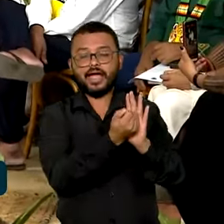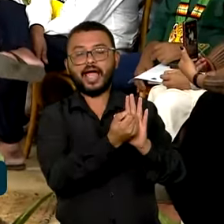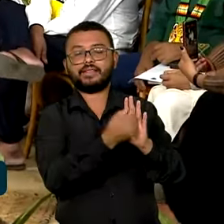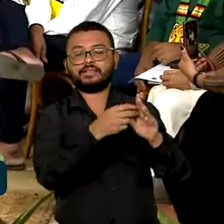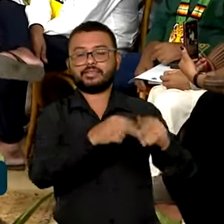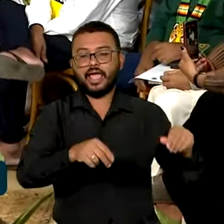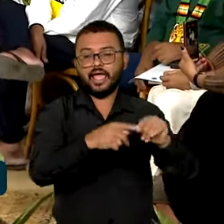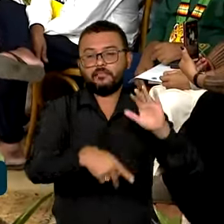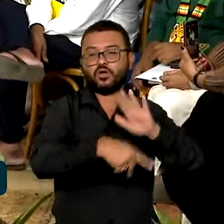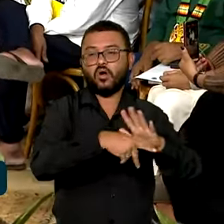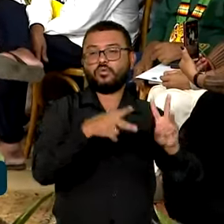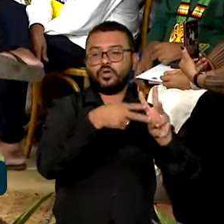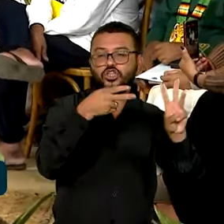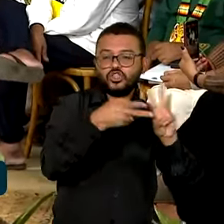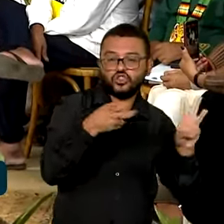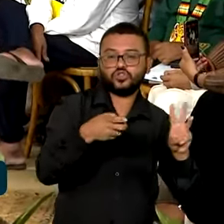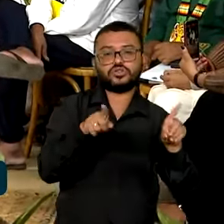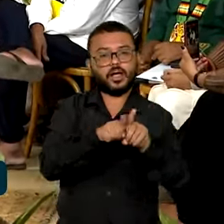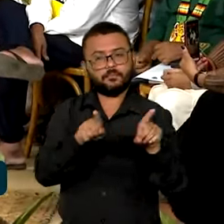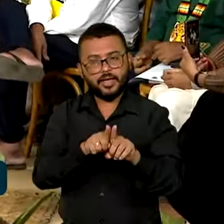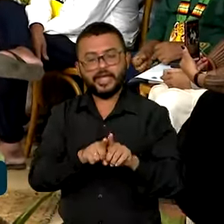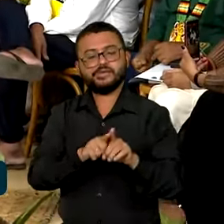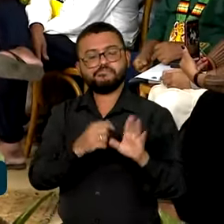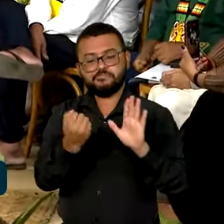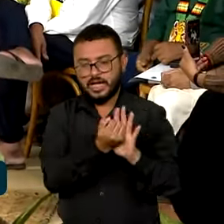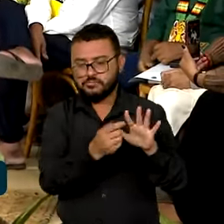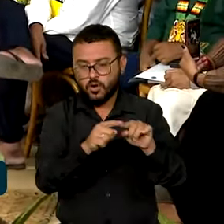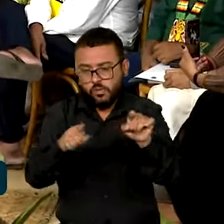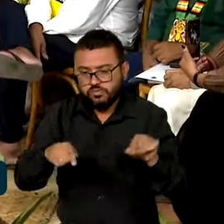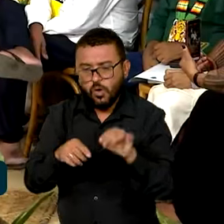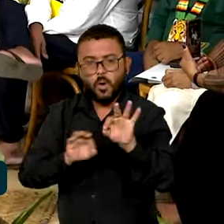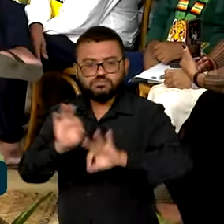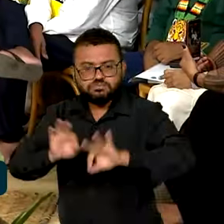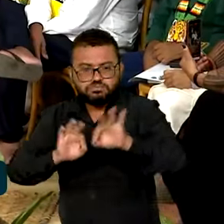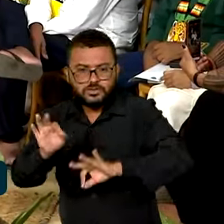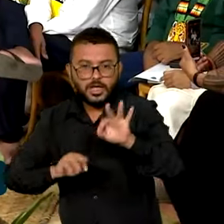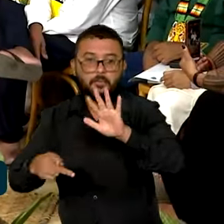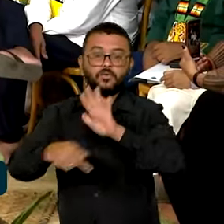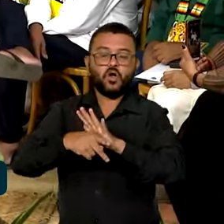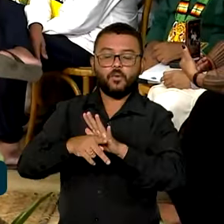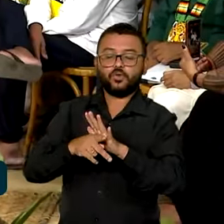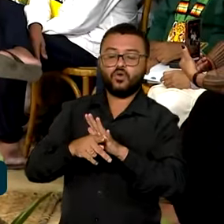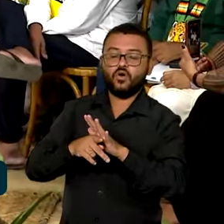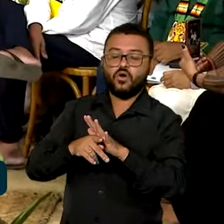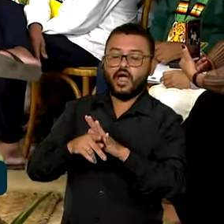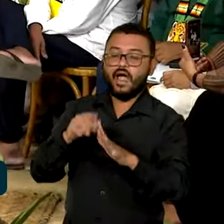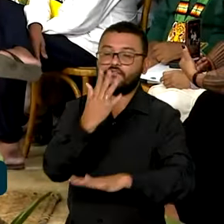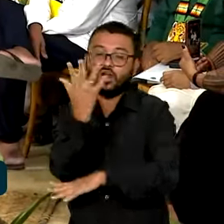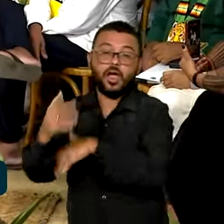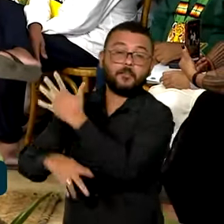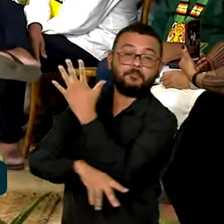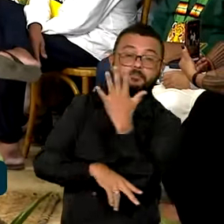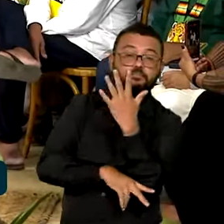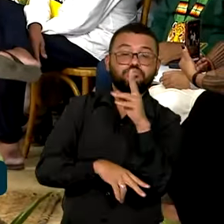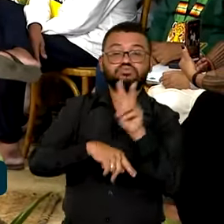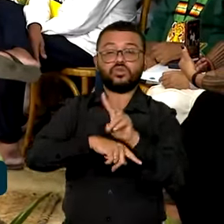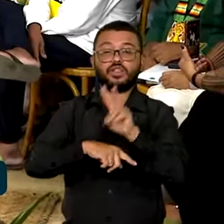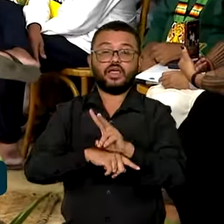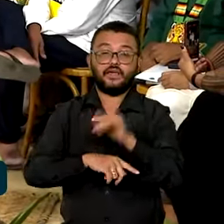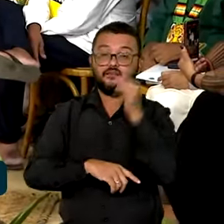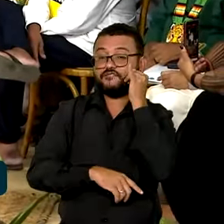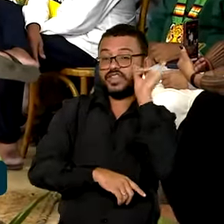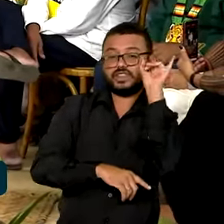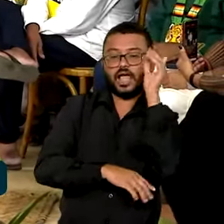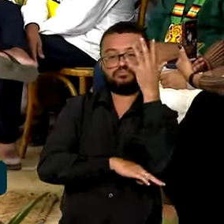terra indígena e vai continuar remarcando parques de reservas florestais para que a gente evite o